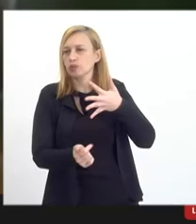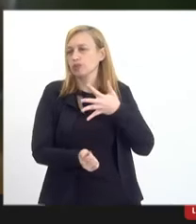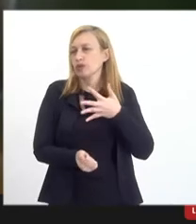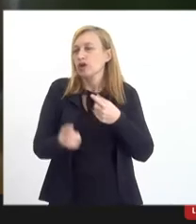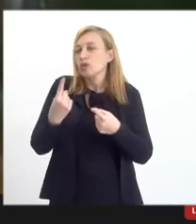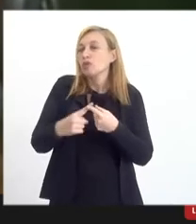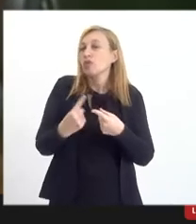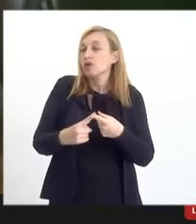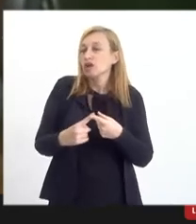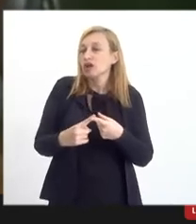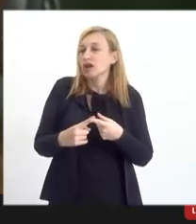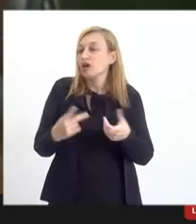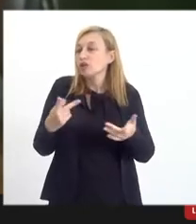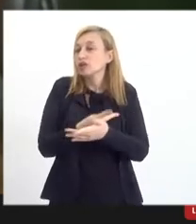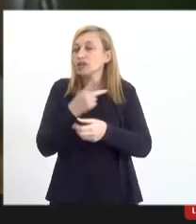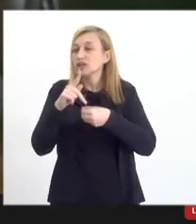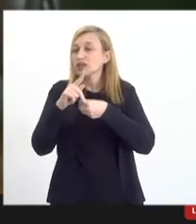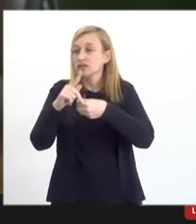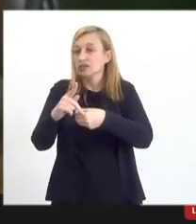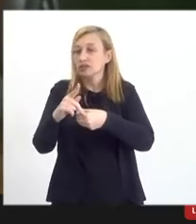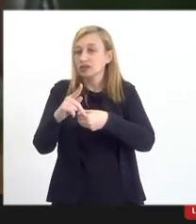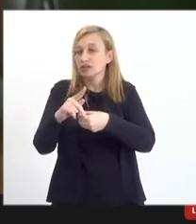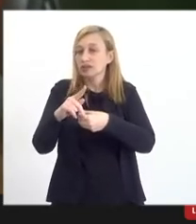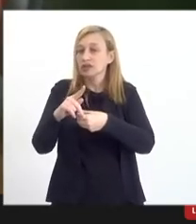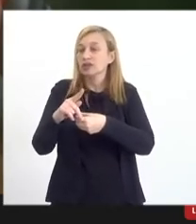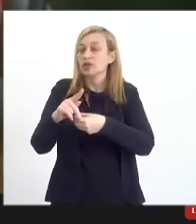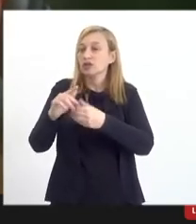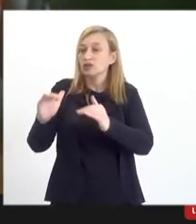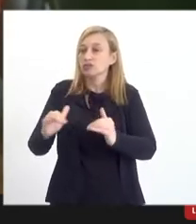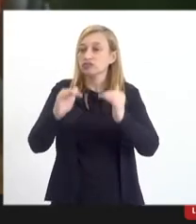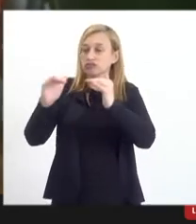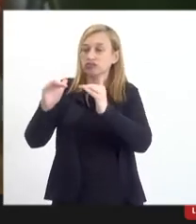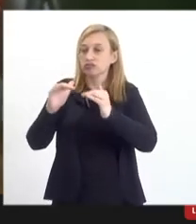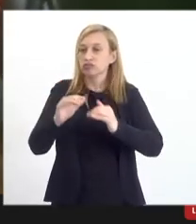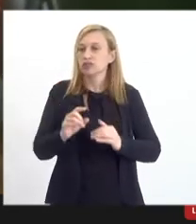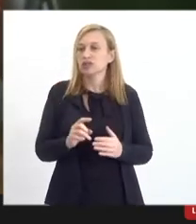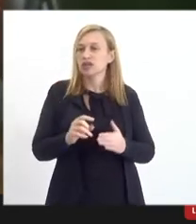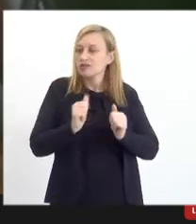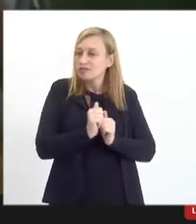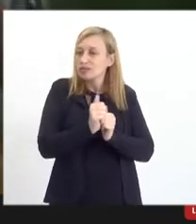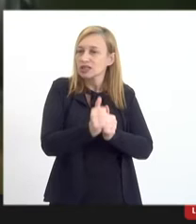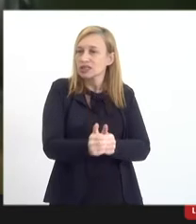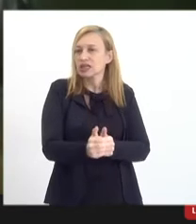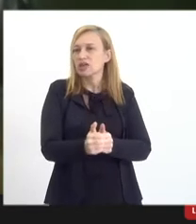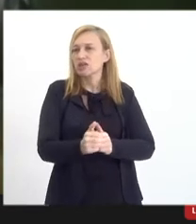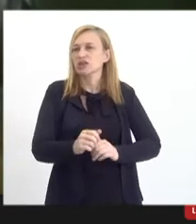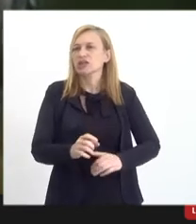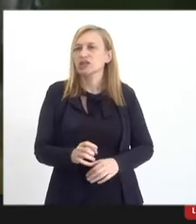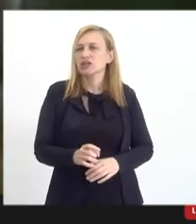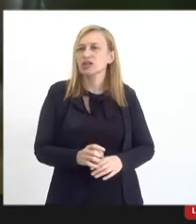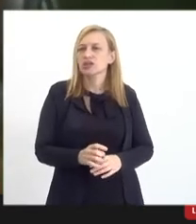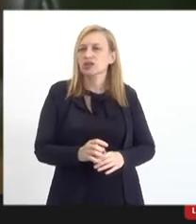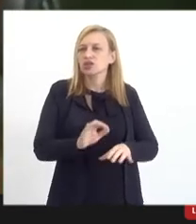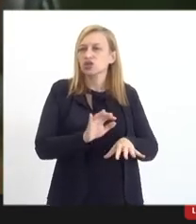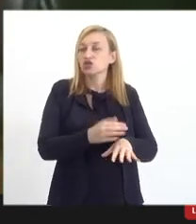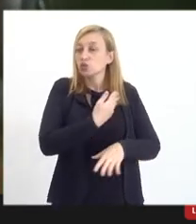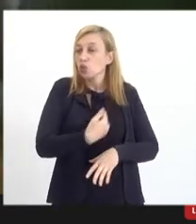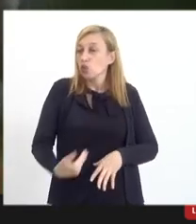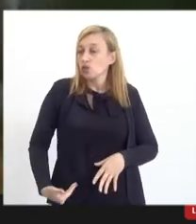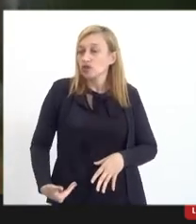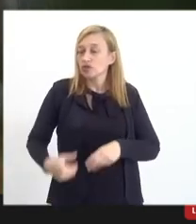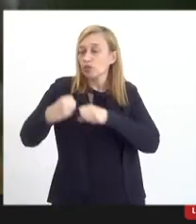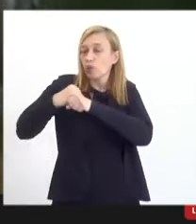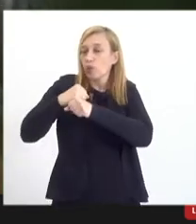porque foi assim que a Petrobras foi bem-sucedida. ela foi uma sequência de governos que por